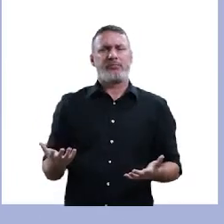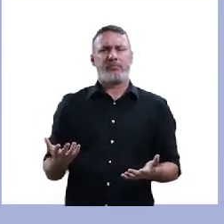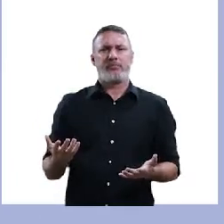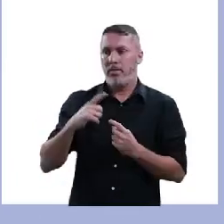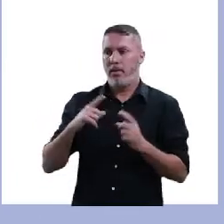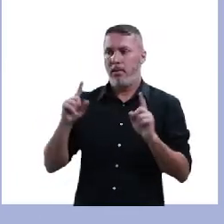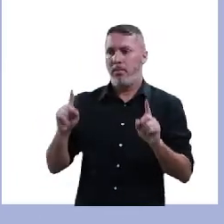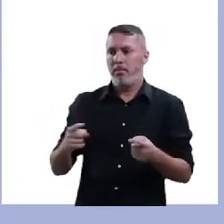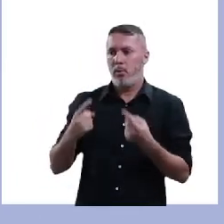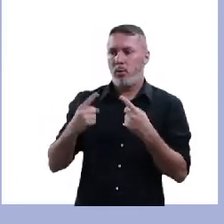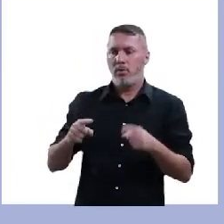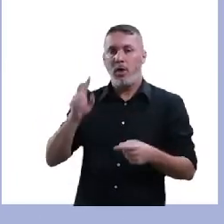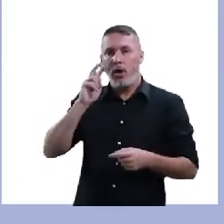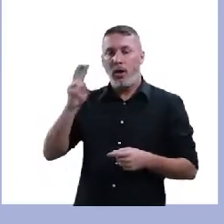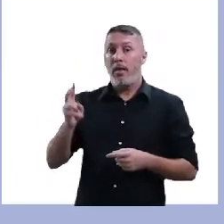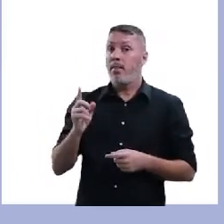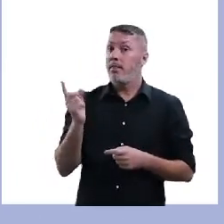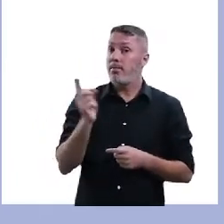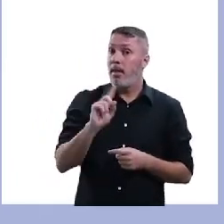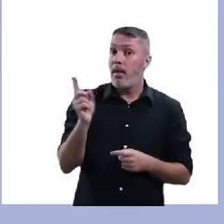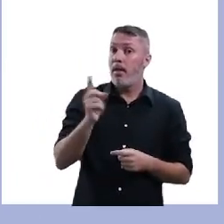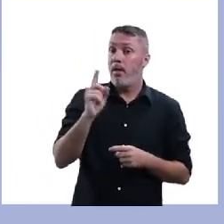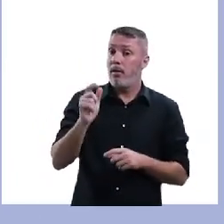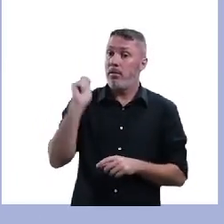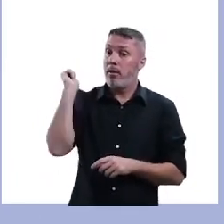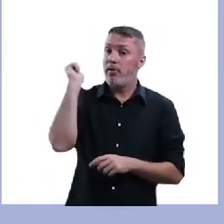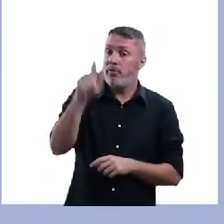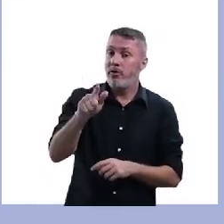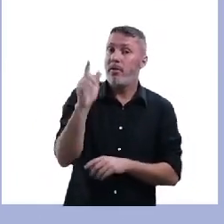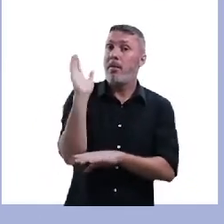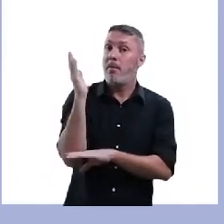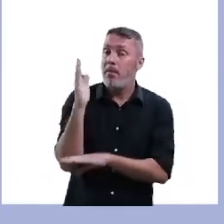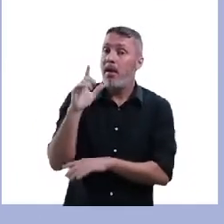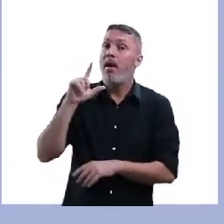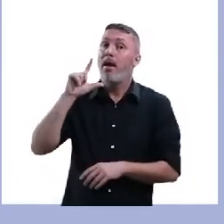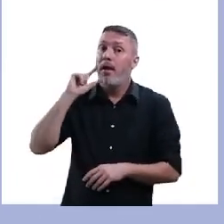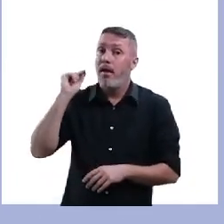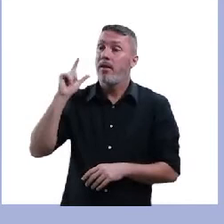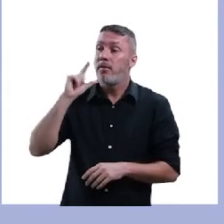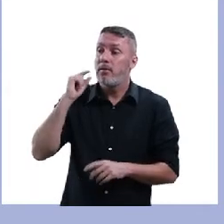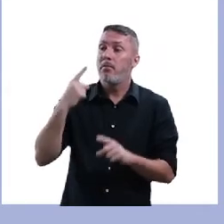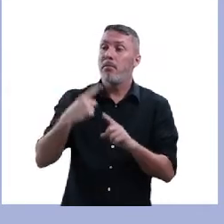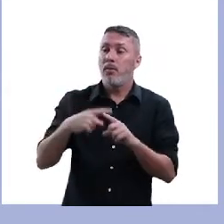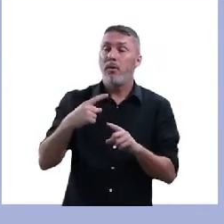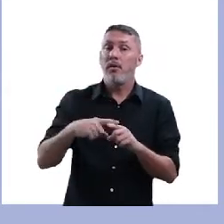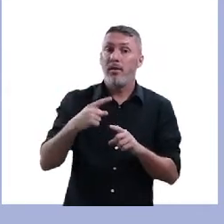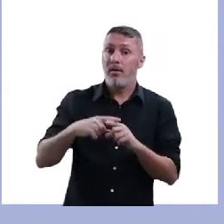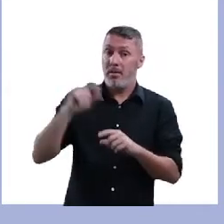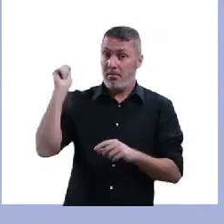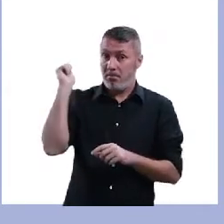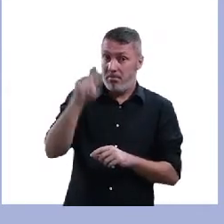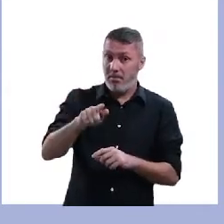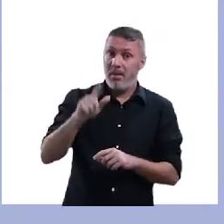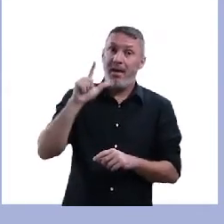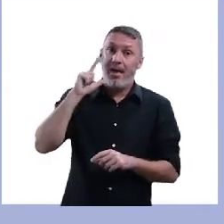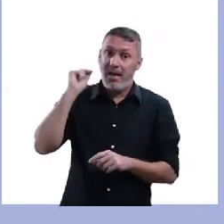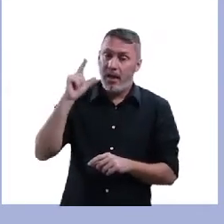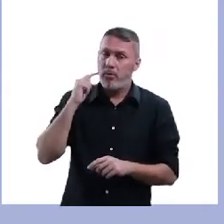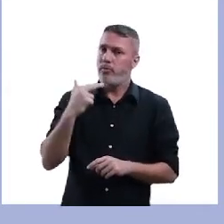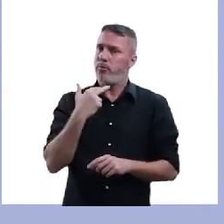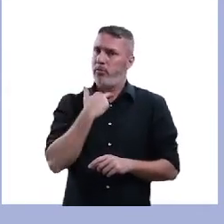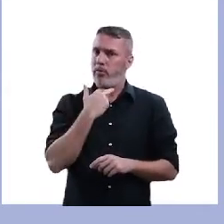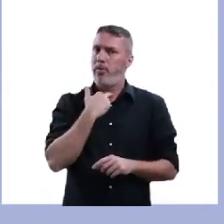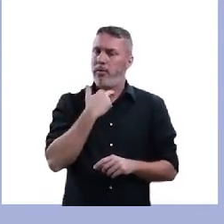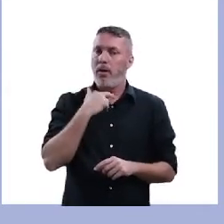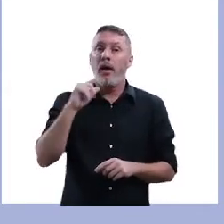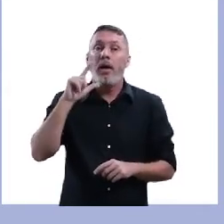alterada. Não atire o pau no gato, porque isso não se faz, faz, faz